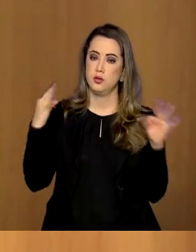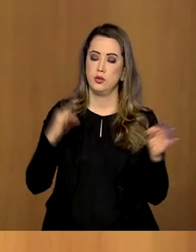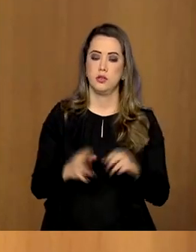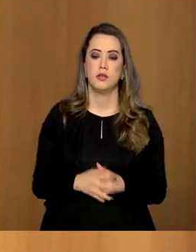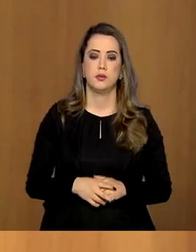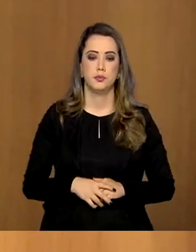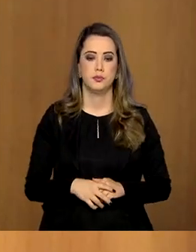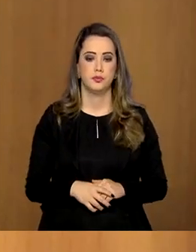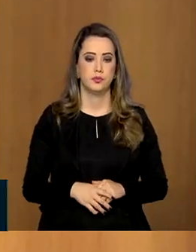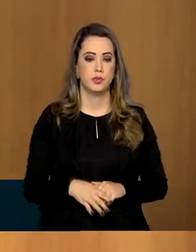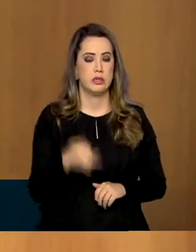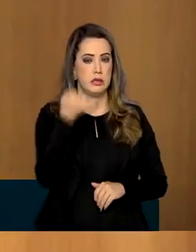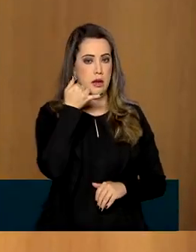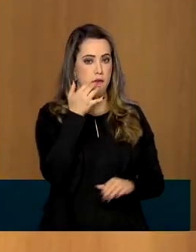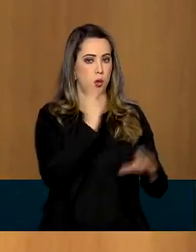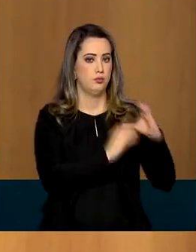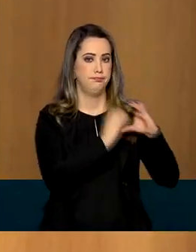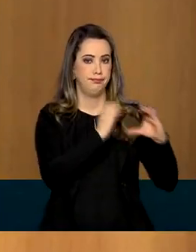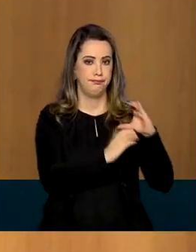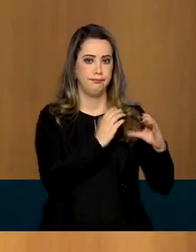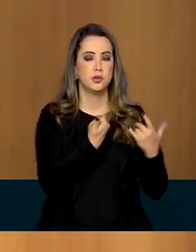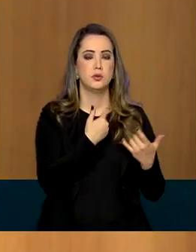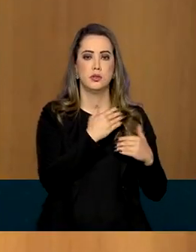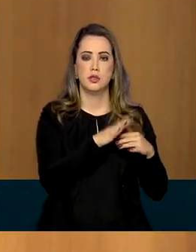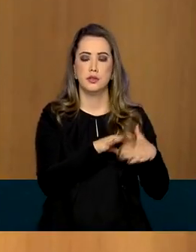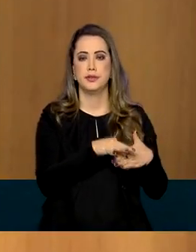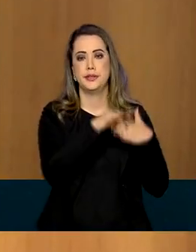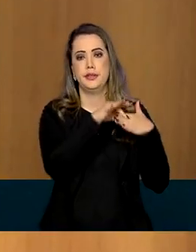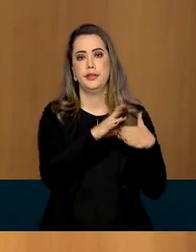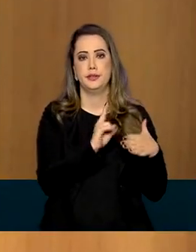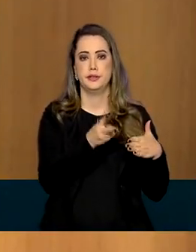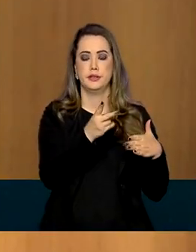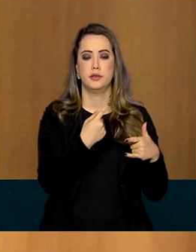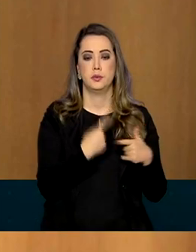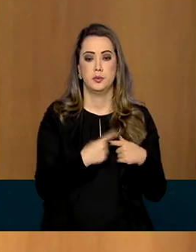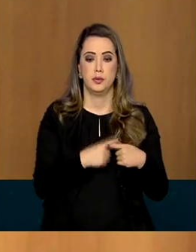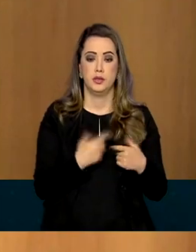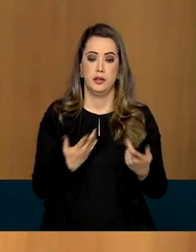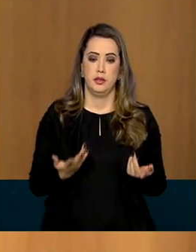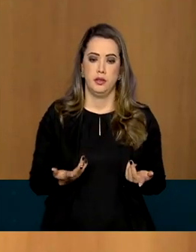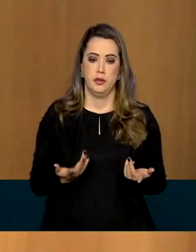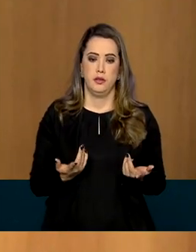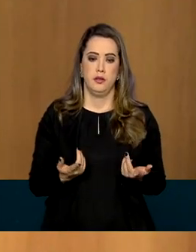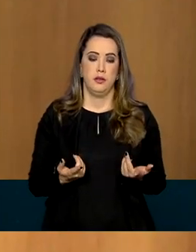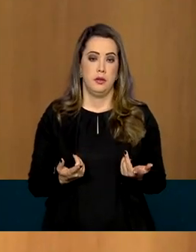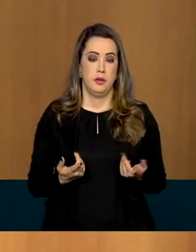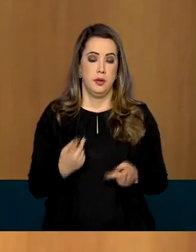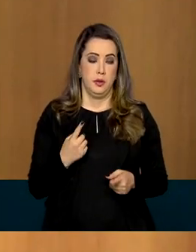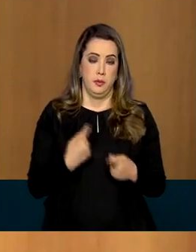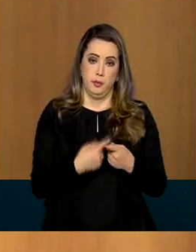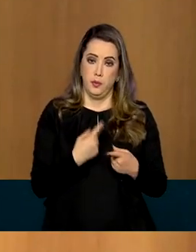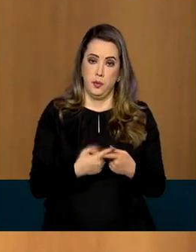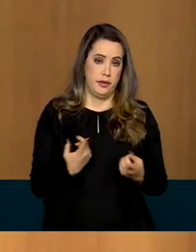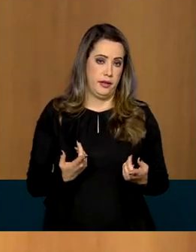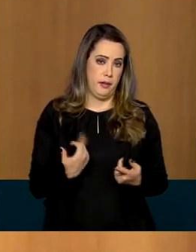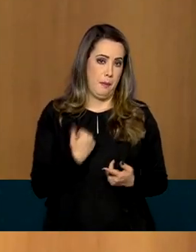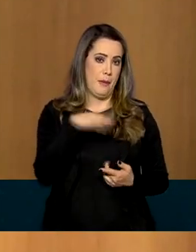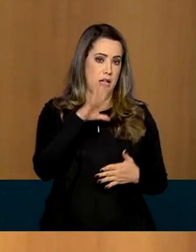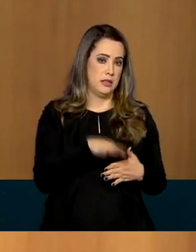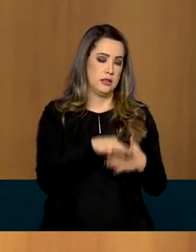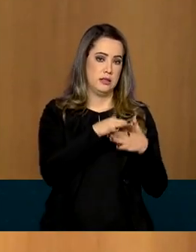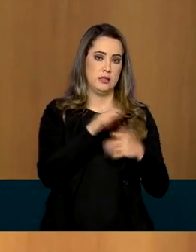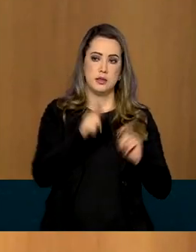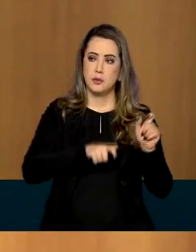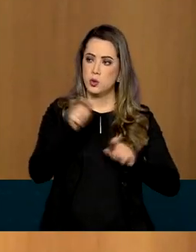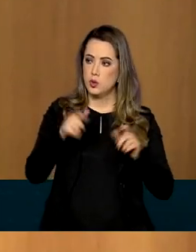segue liderando o ranking, isso tem uma explicação bastante lógica também. Boa parte dos brasileiros permaneceu em